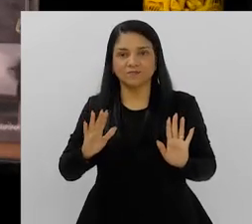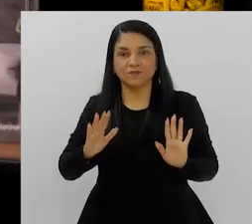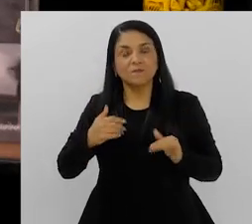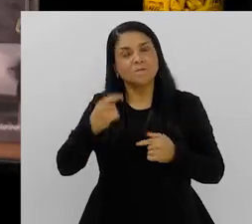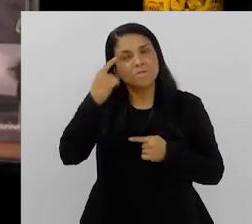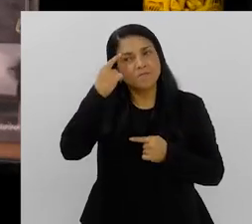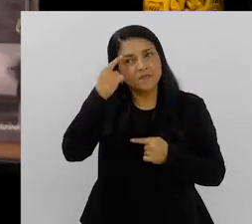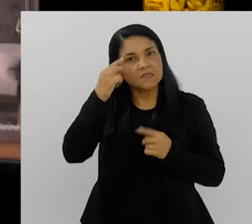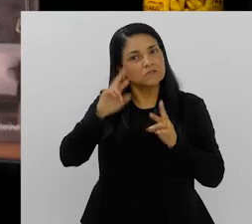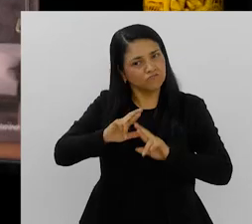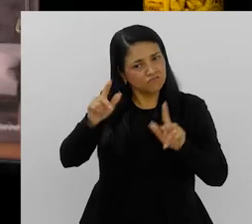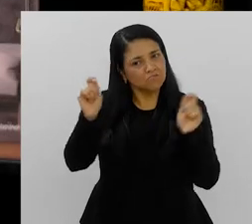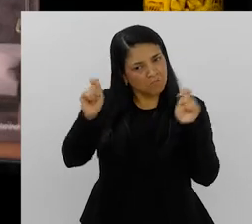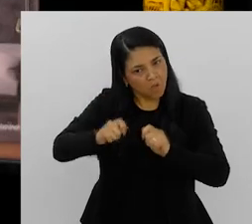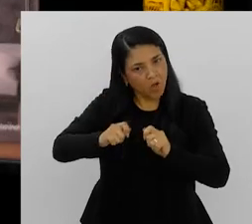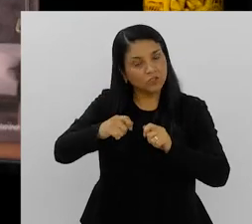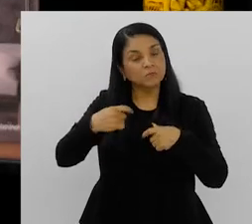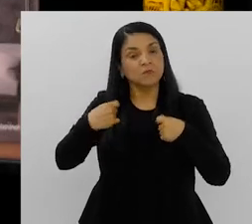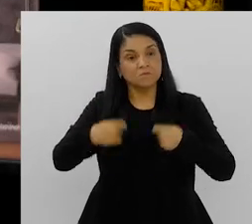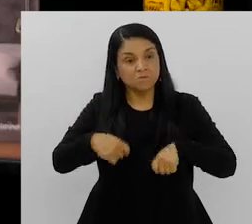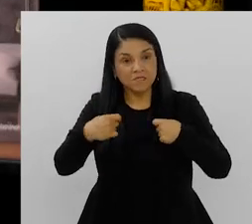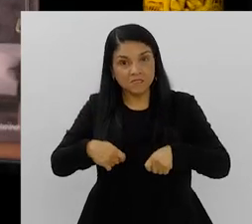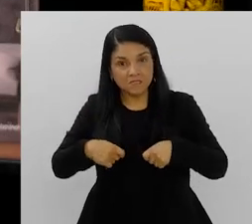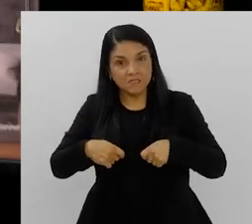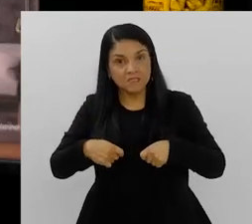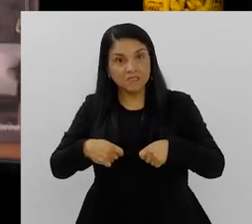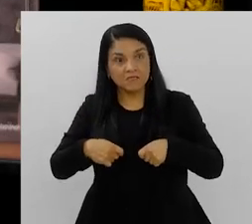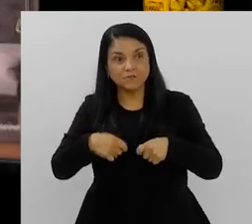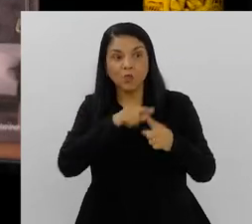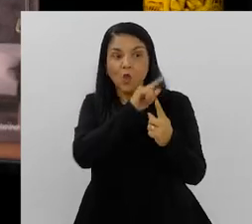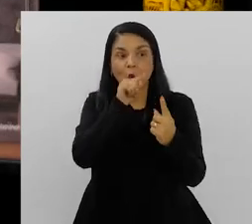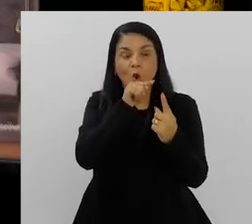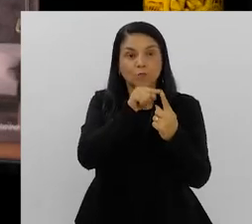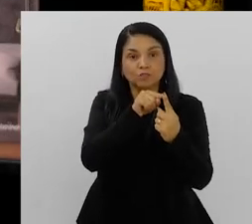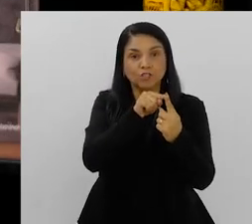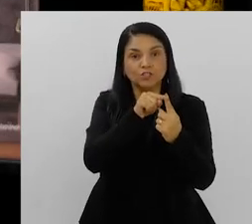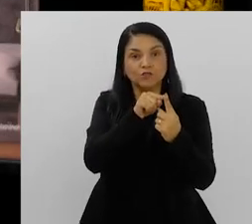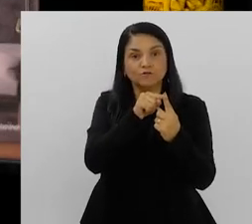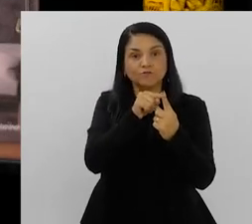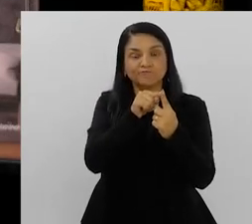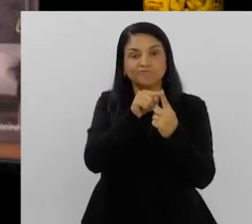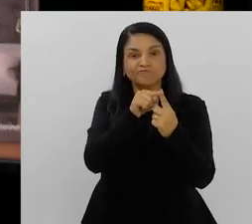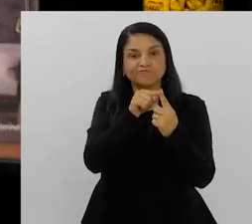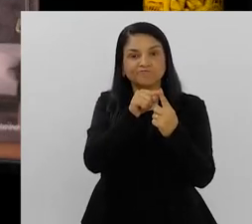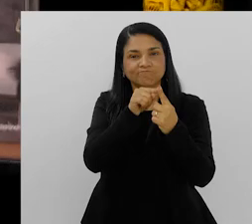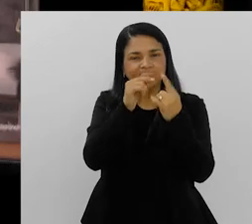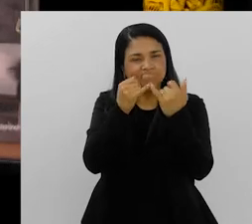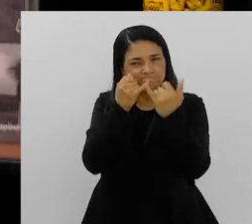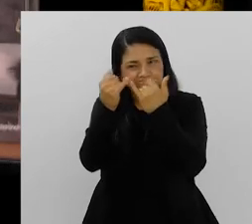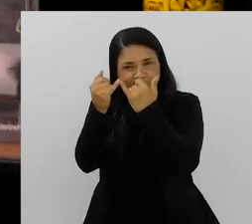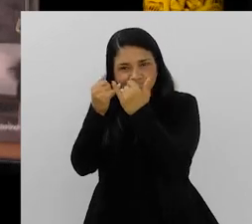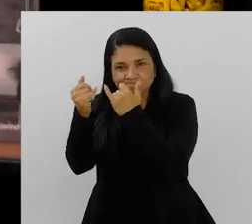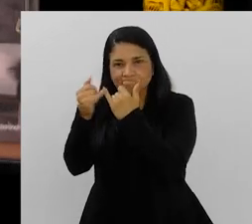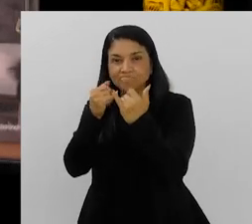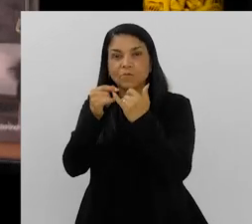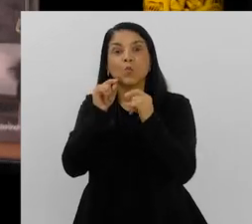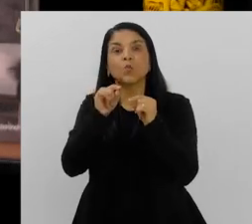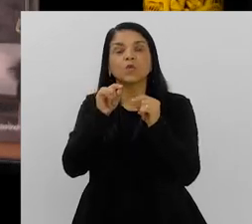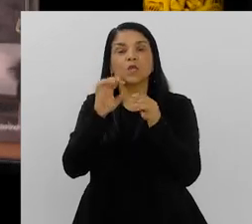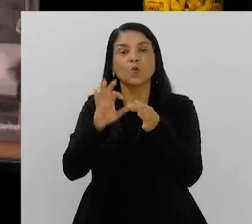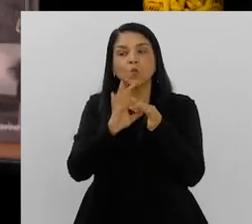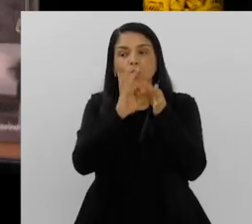um de nós. A gente pode pensar diferente, mas a gente precisa pensar diferente com alguns objetivos em comum. O que nos une?